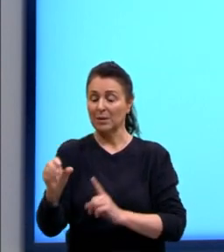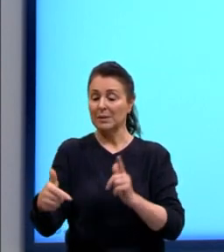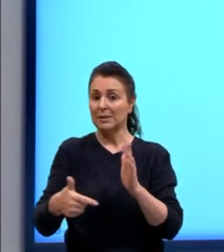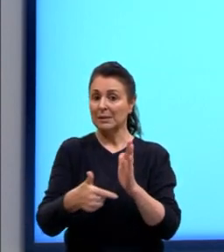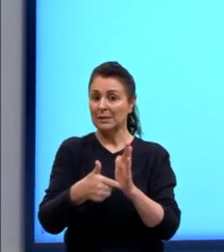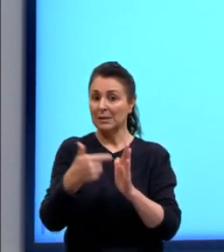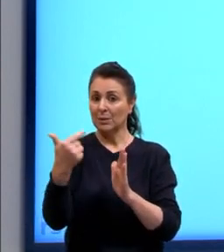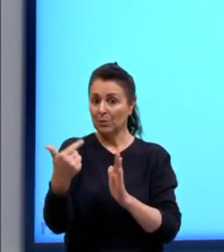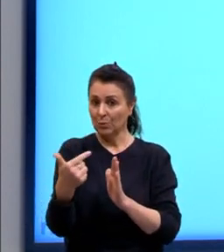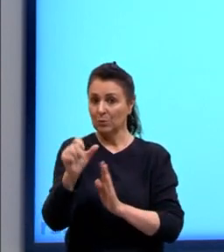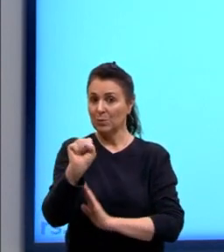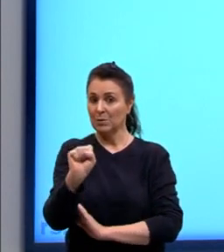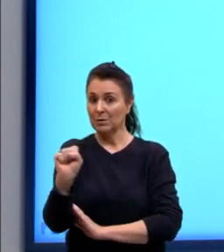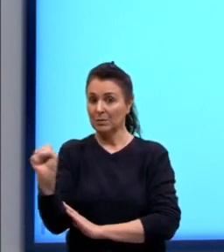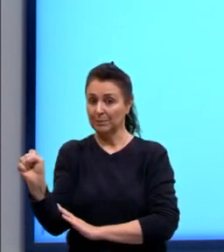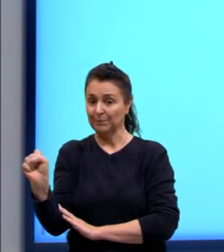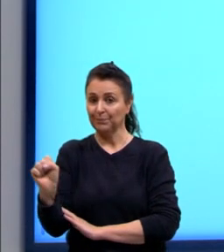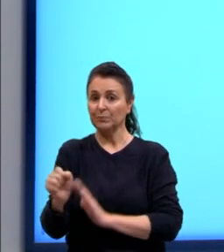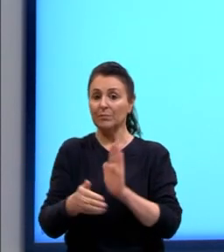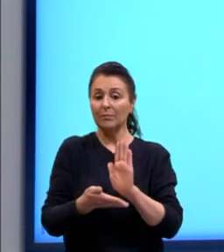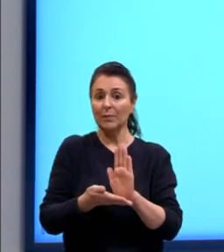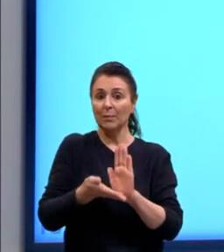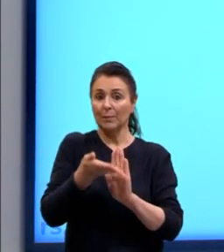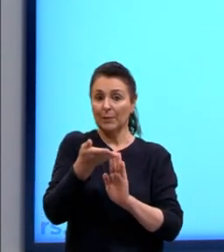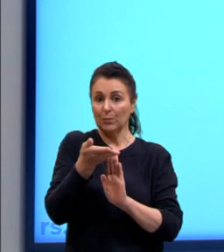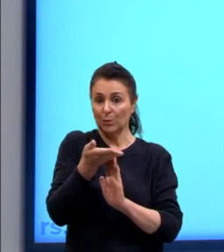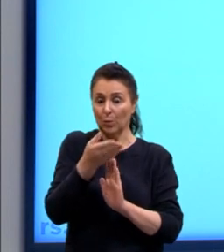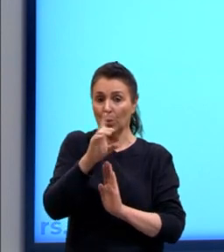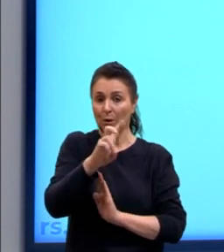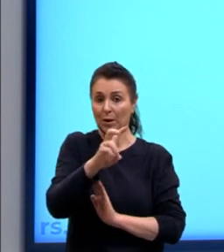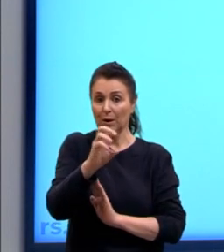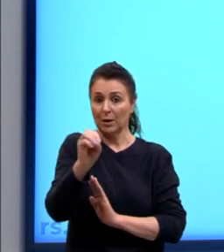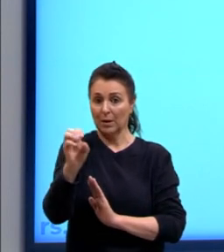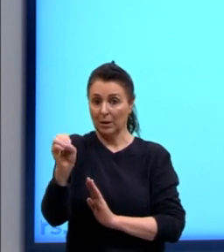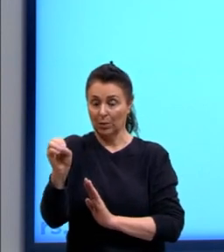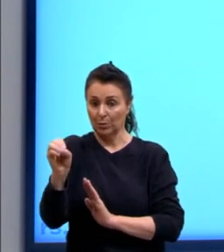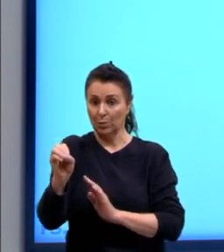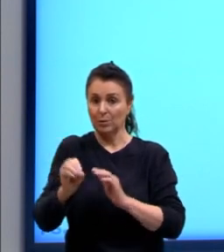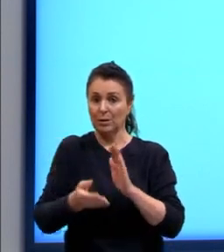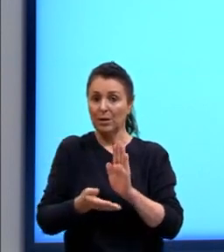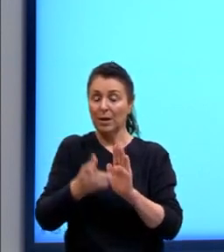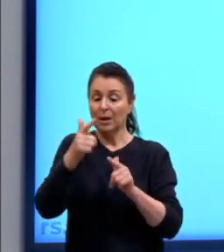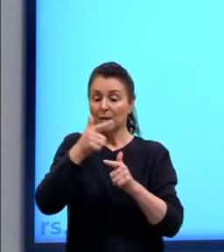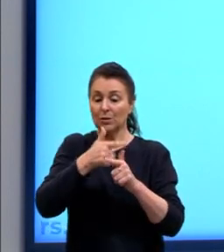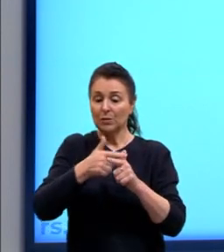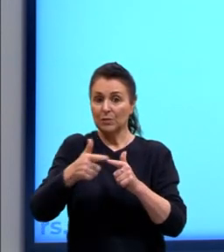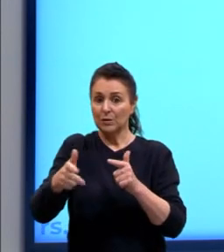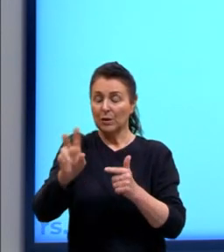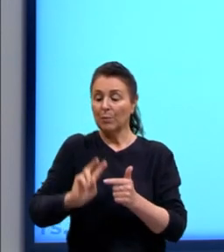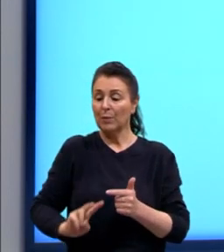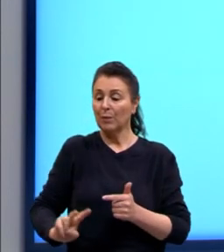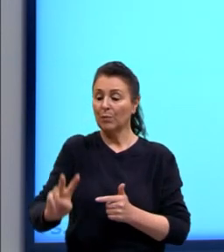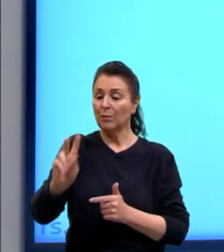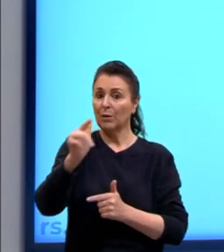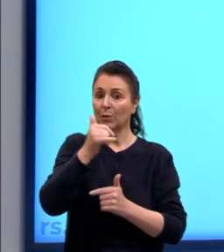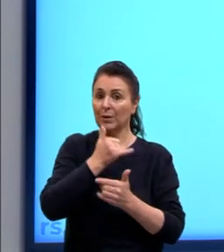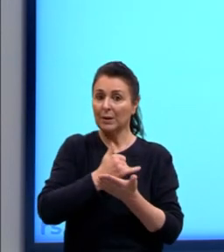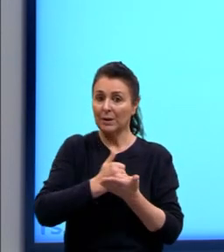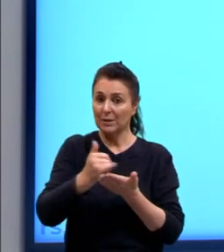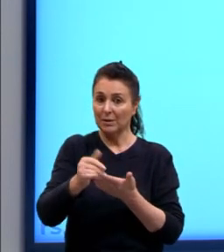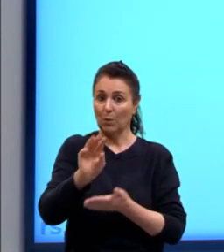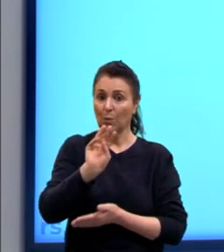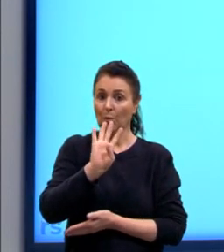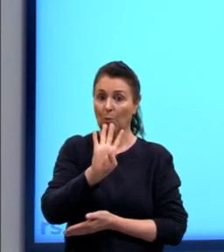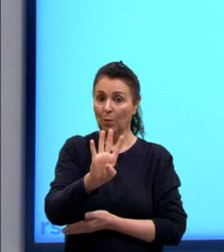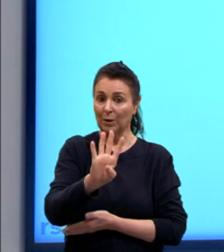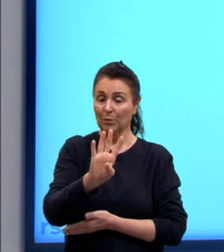Então, o aumento foi de 500 unidades e nós dividimos pelo valor inicial, que era de 4.000.